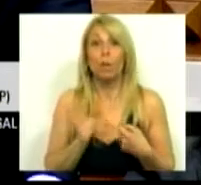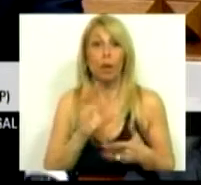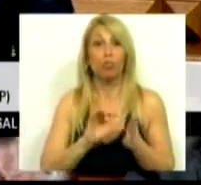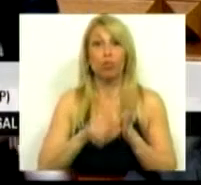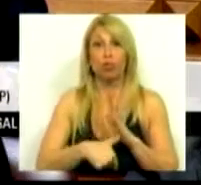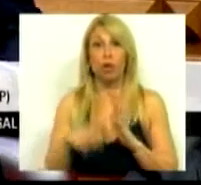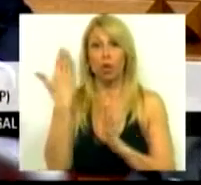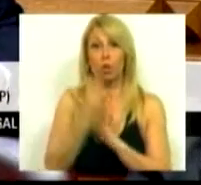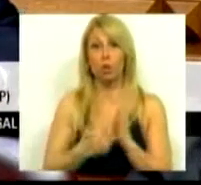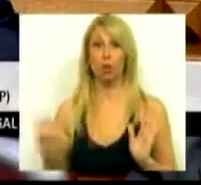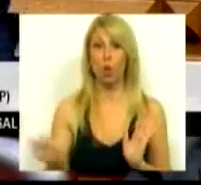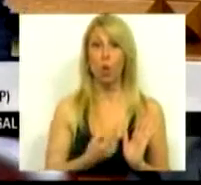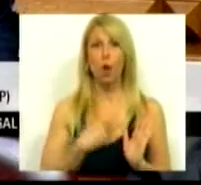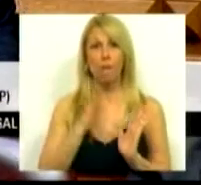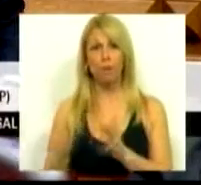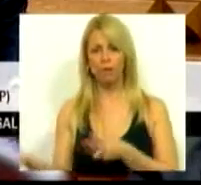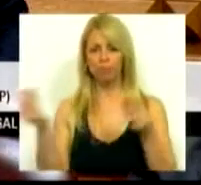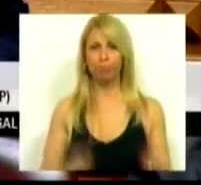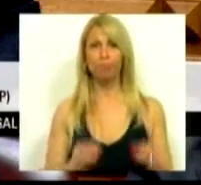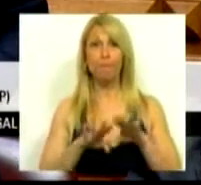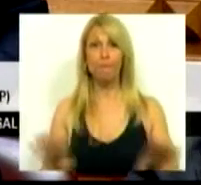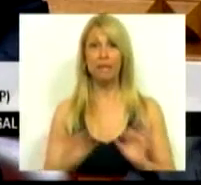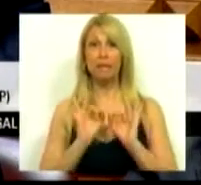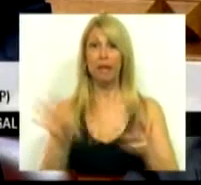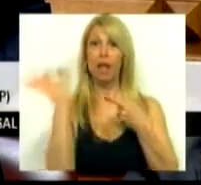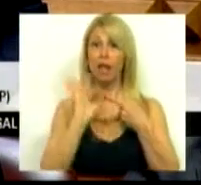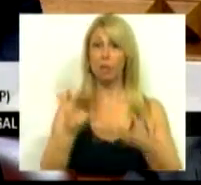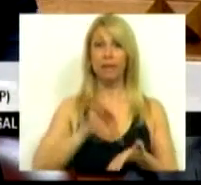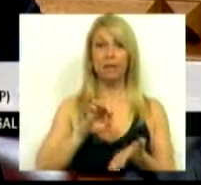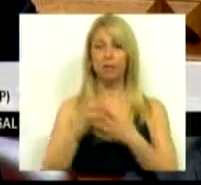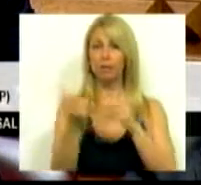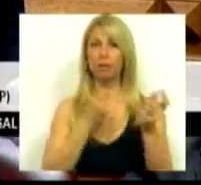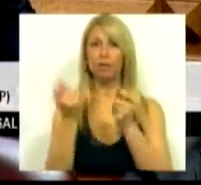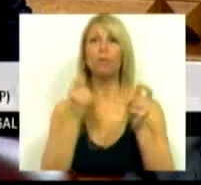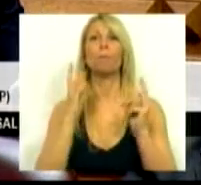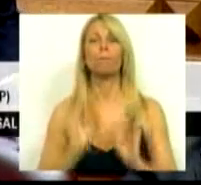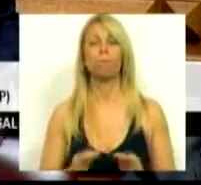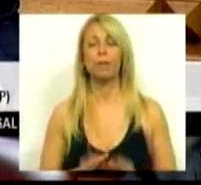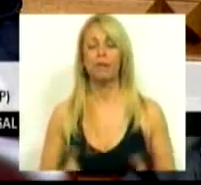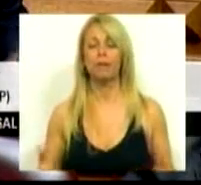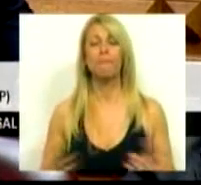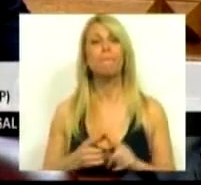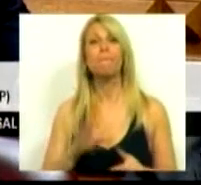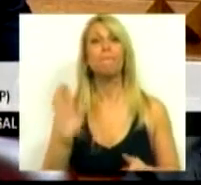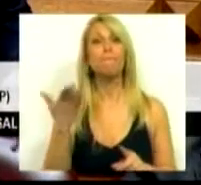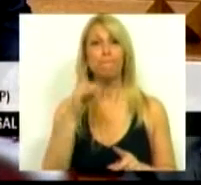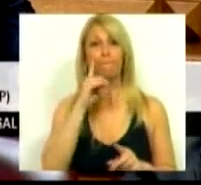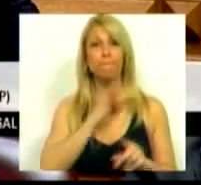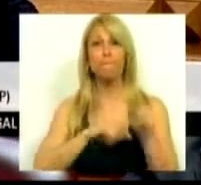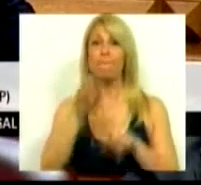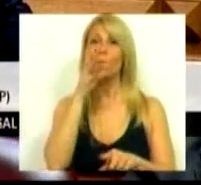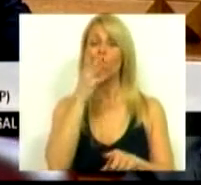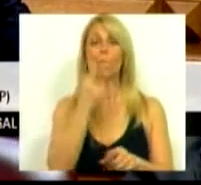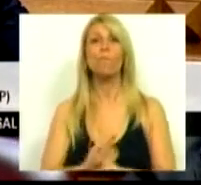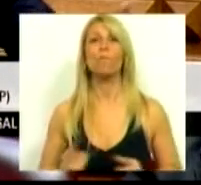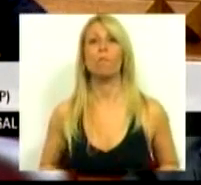resolução e terá que estar em cima da mesa como um dos aspectos centrais a ser discutido. Acima de tudo, Sras. e Srs. Deputados, pelo seguinte, é que